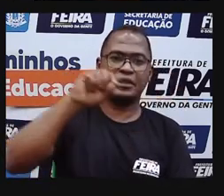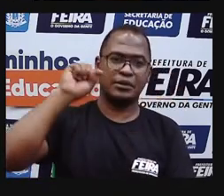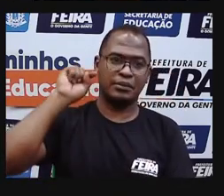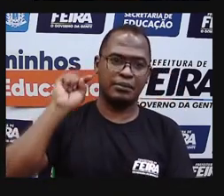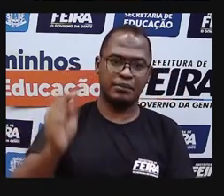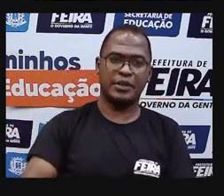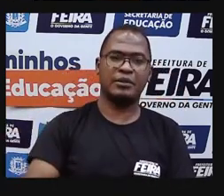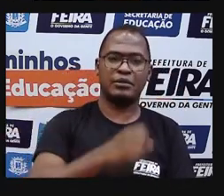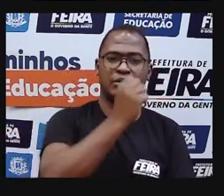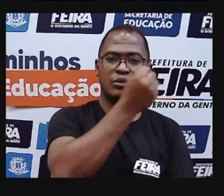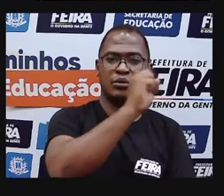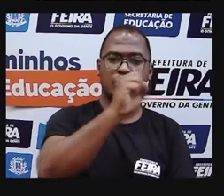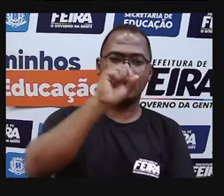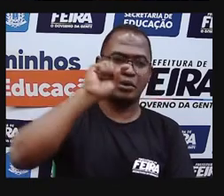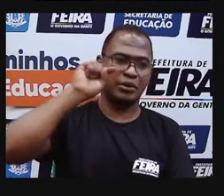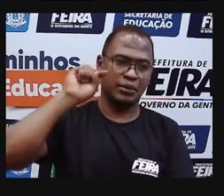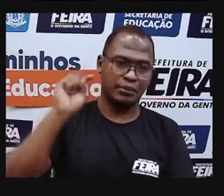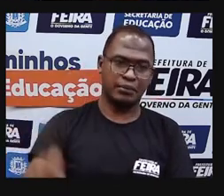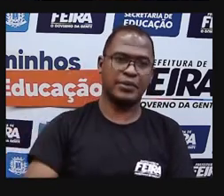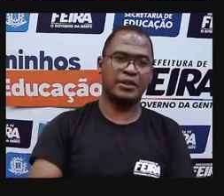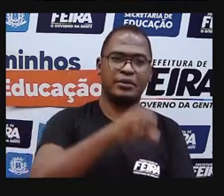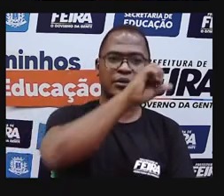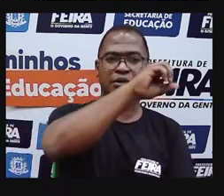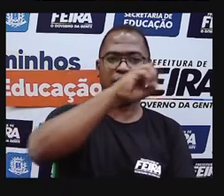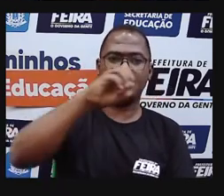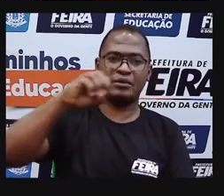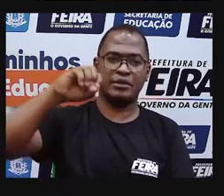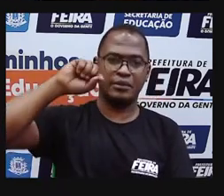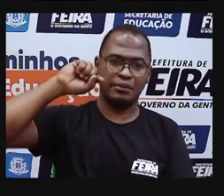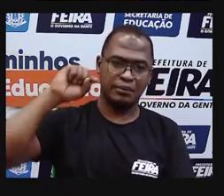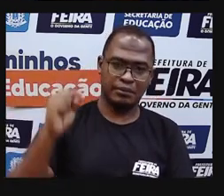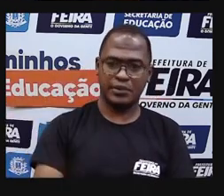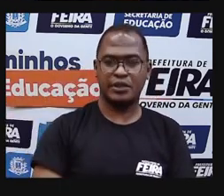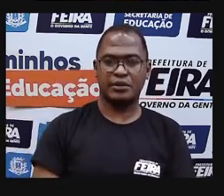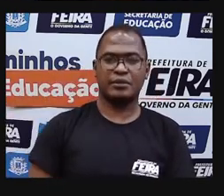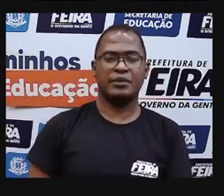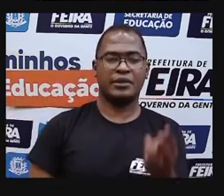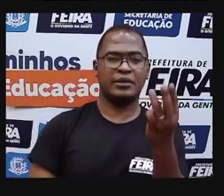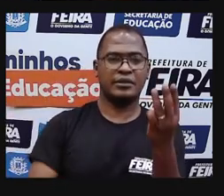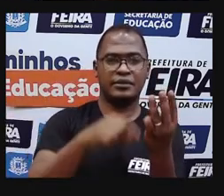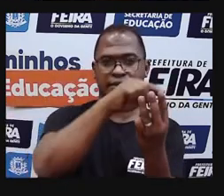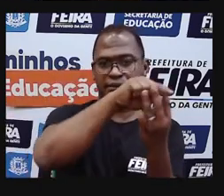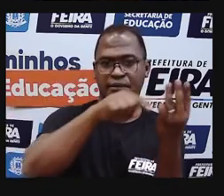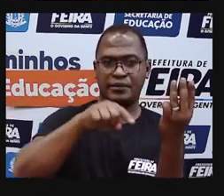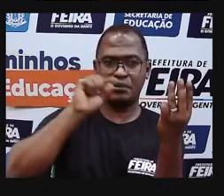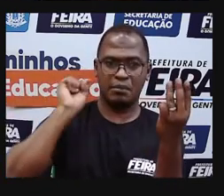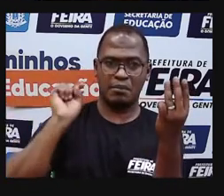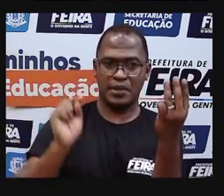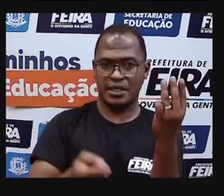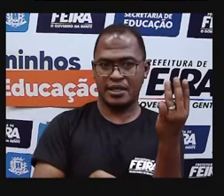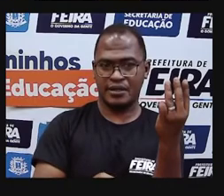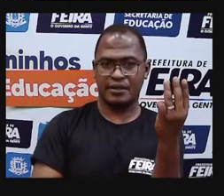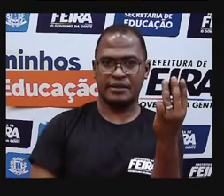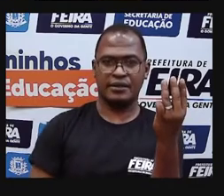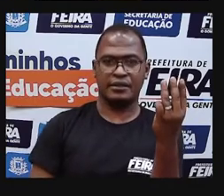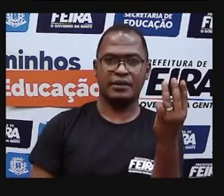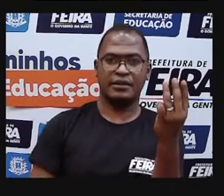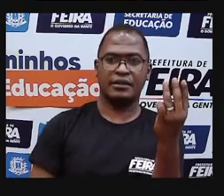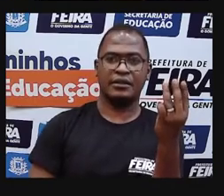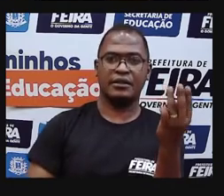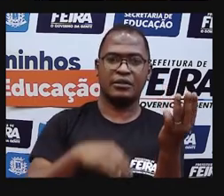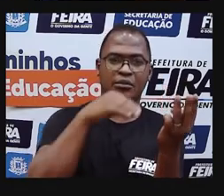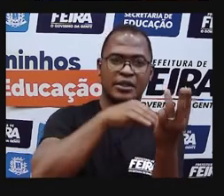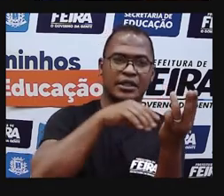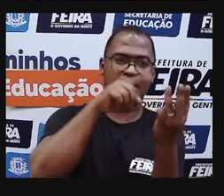Então, aqui a gente vai ver que a gente tá trabalhando com a classe dos milhares, tá bom? Do mil até o novecentos mil.